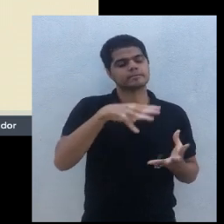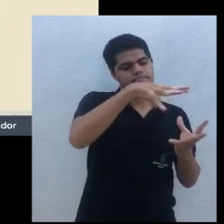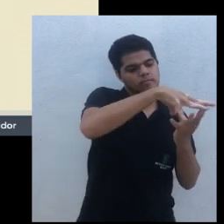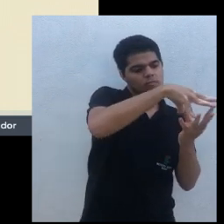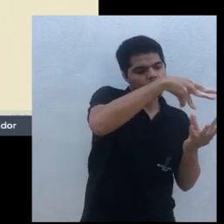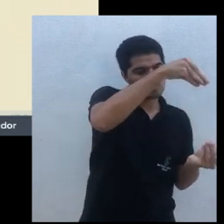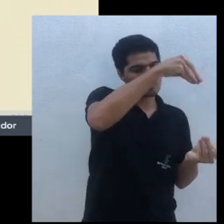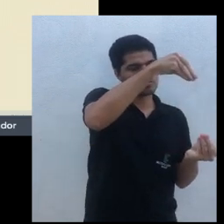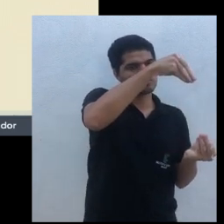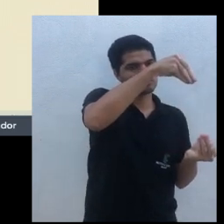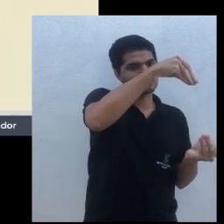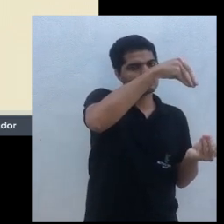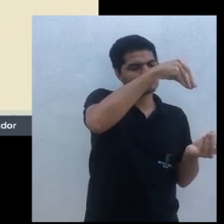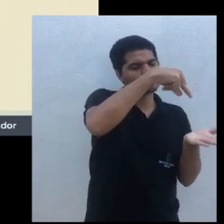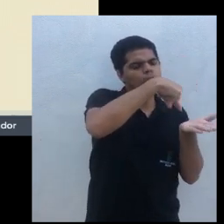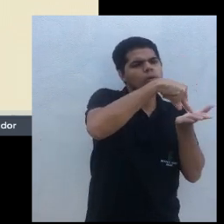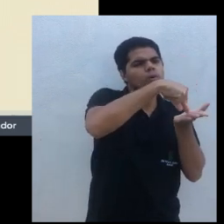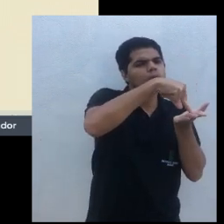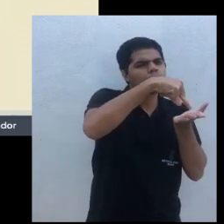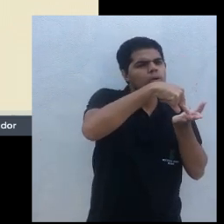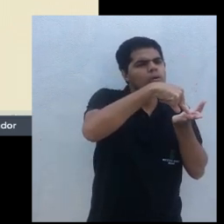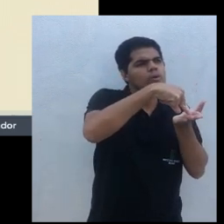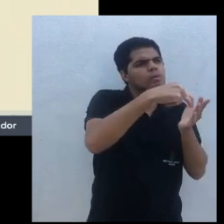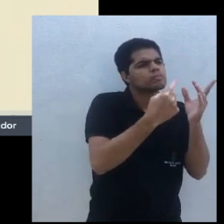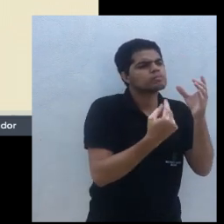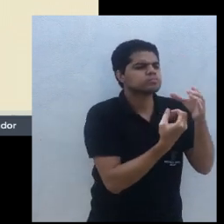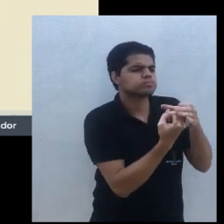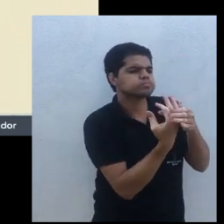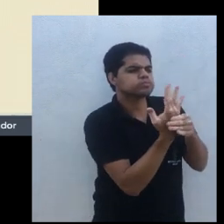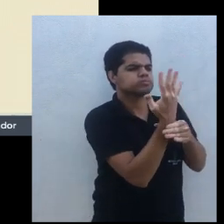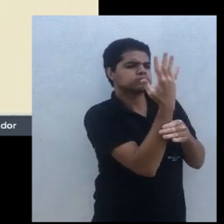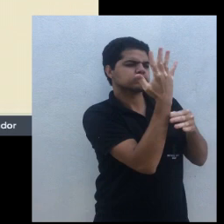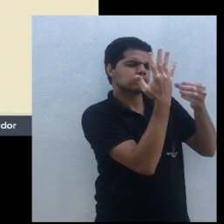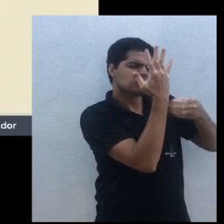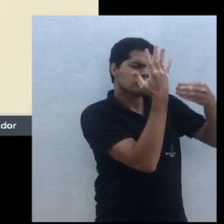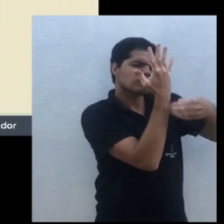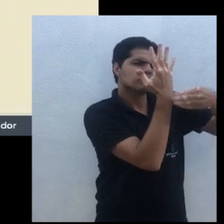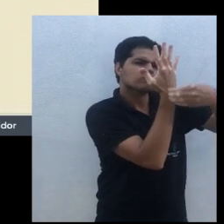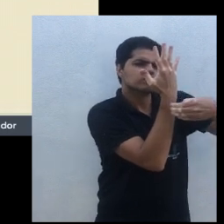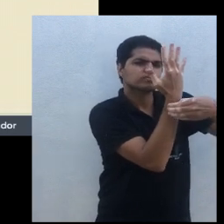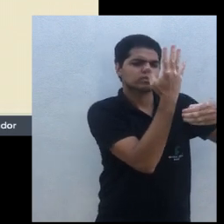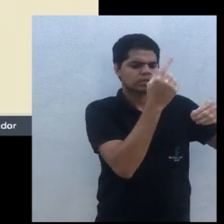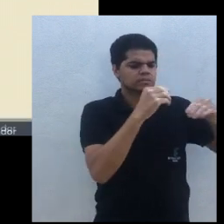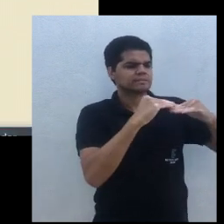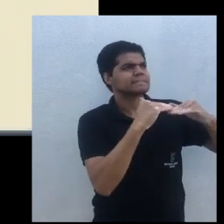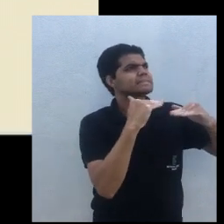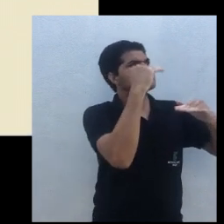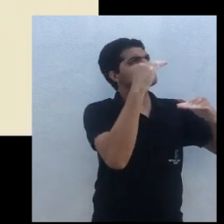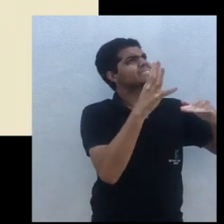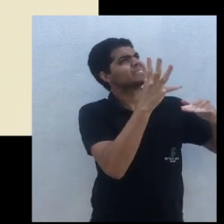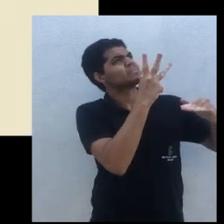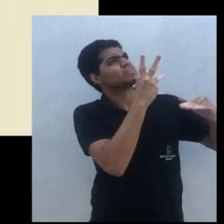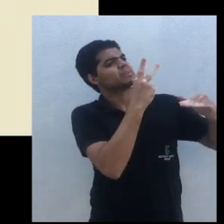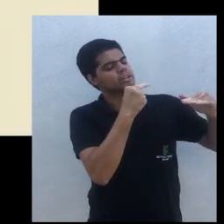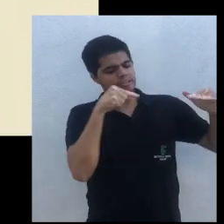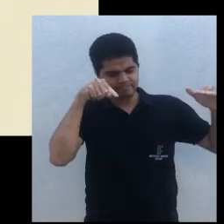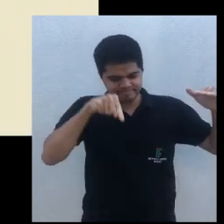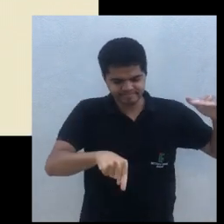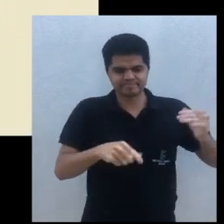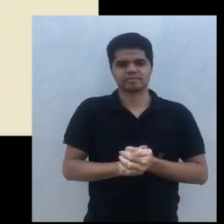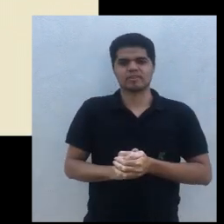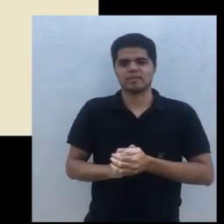com frutas em cima. Mas, enquanto esse cacau não sobe, eu vou estar cultivando aqui quiabo, abóbora,